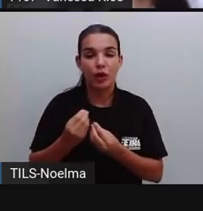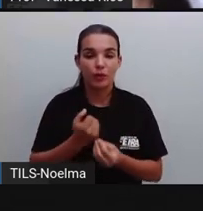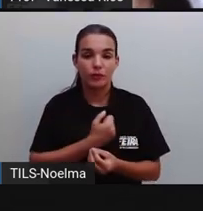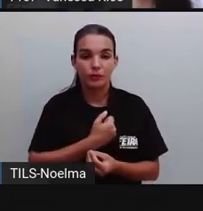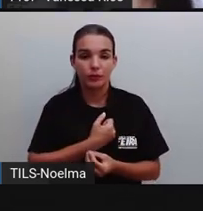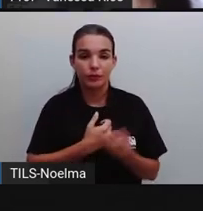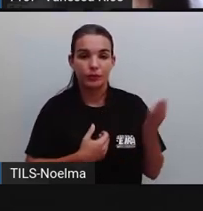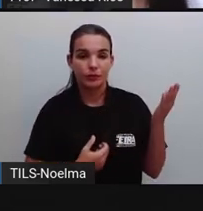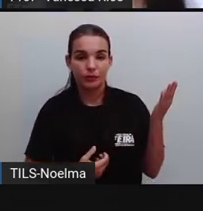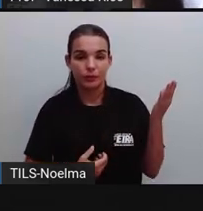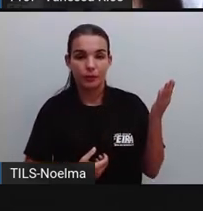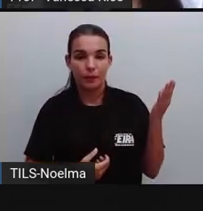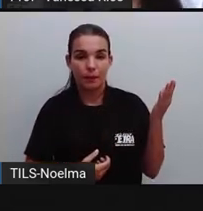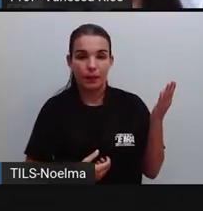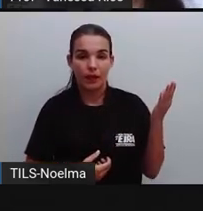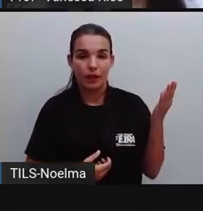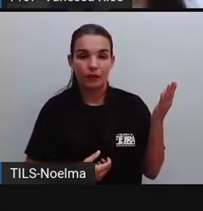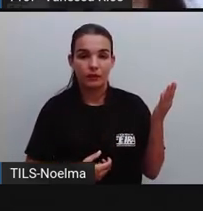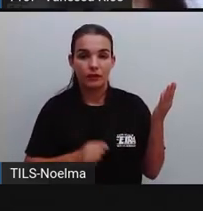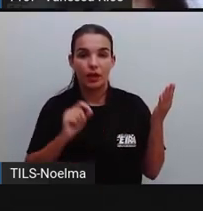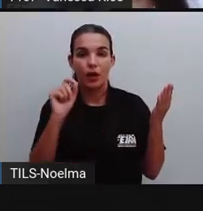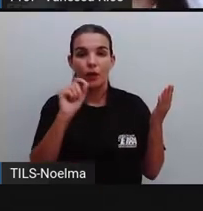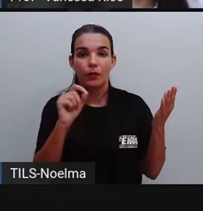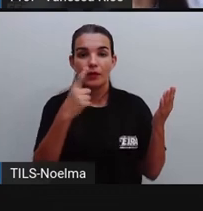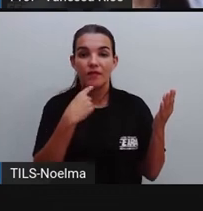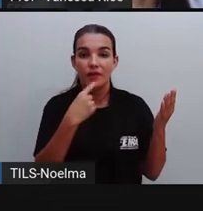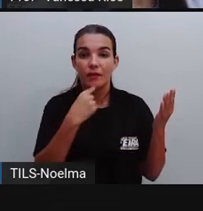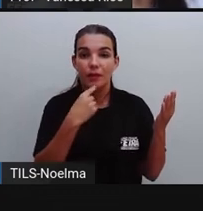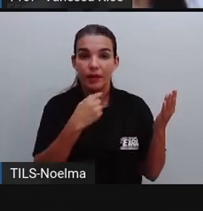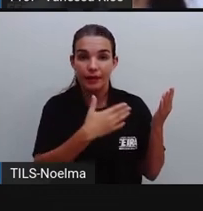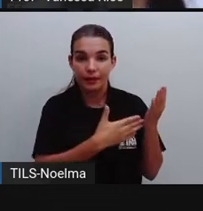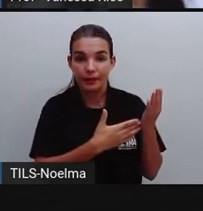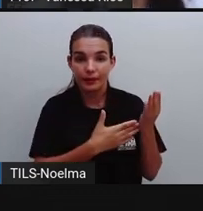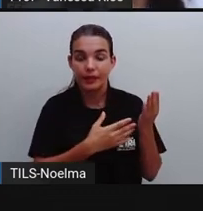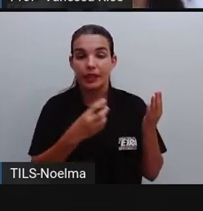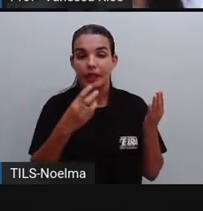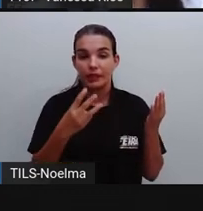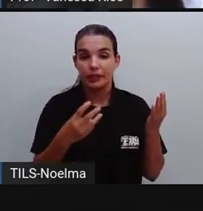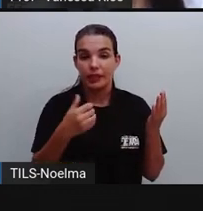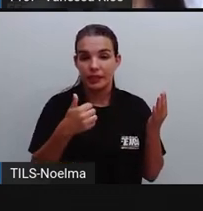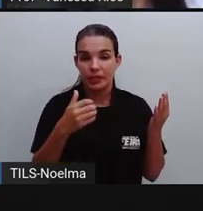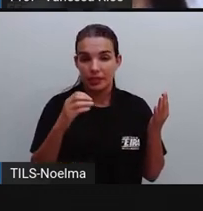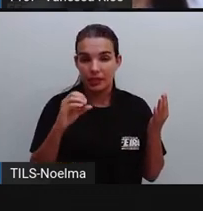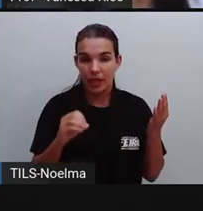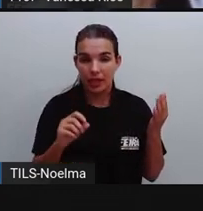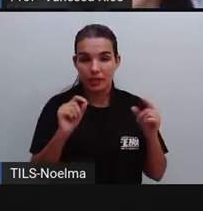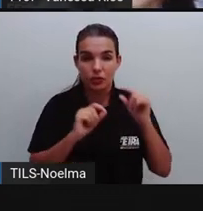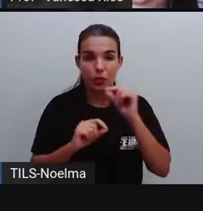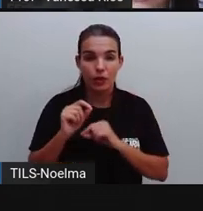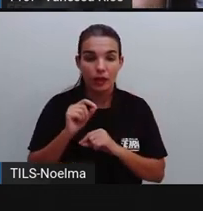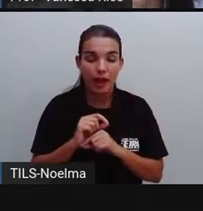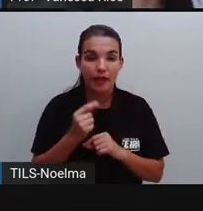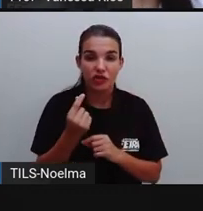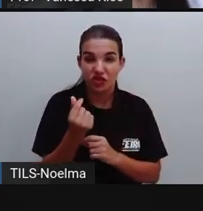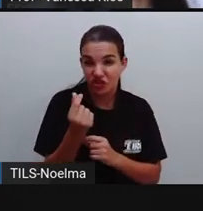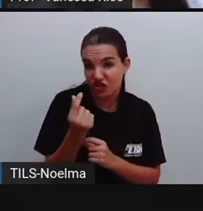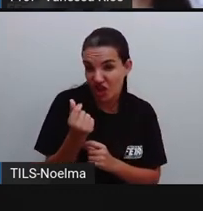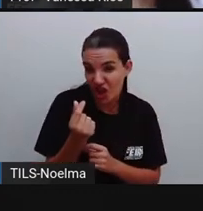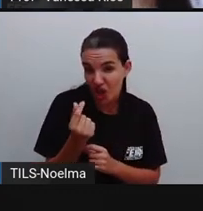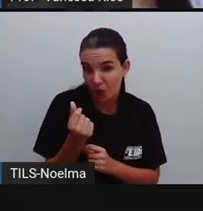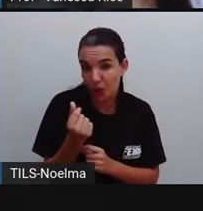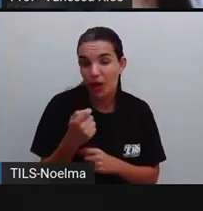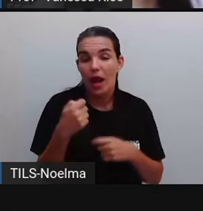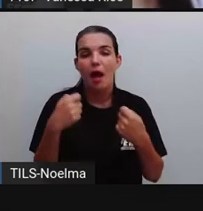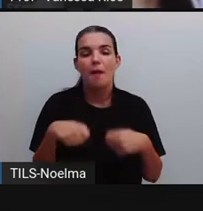No caso dos números decimais, que simbolizam valores que estão relacionados aí ao sistema monetário, a gente